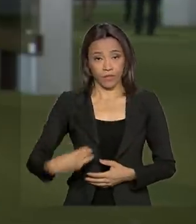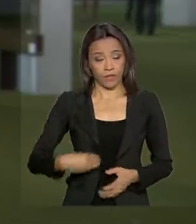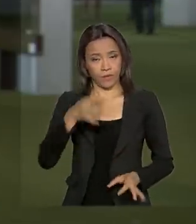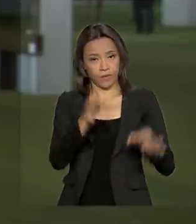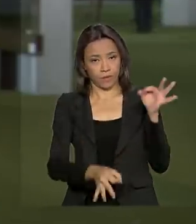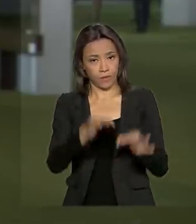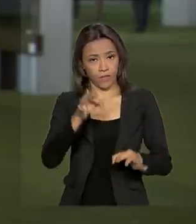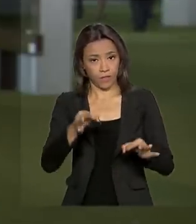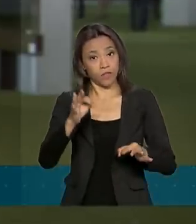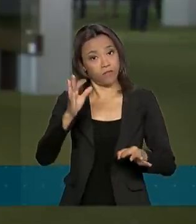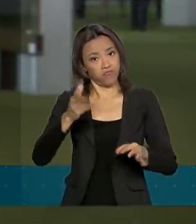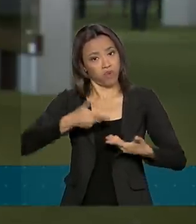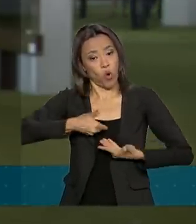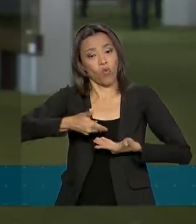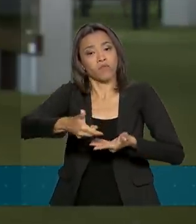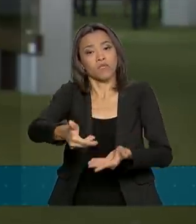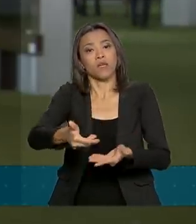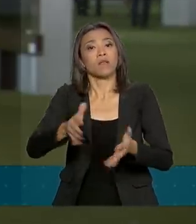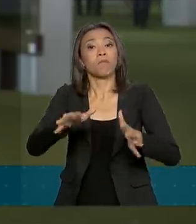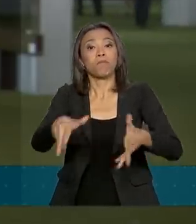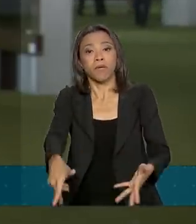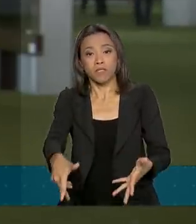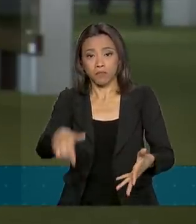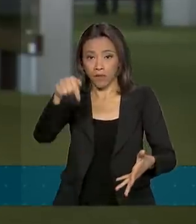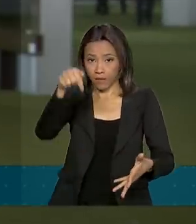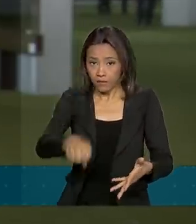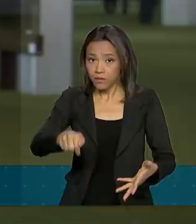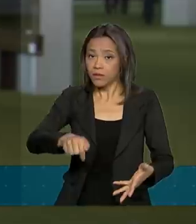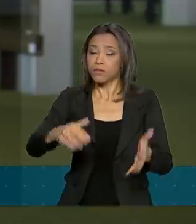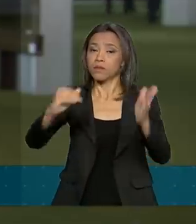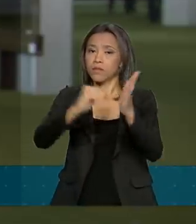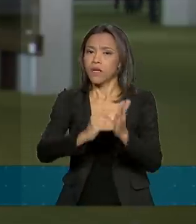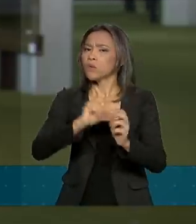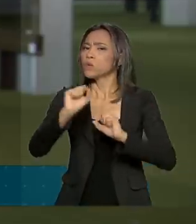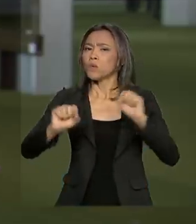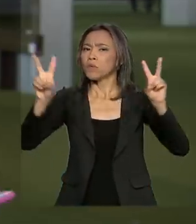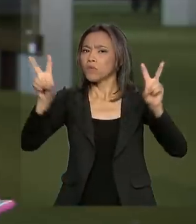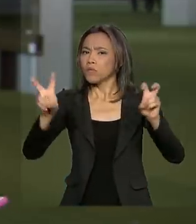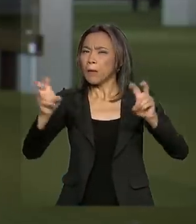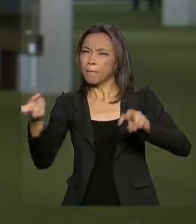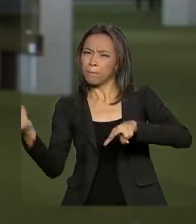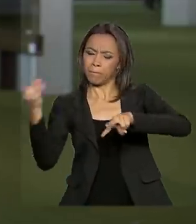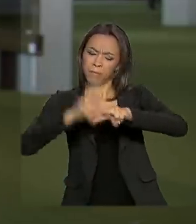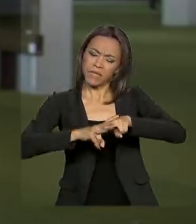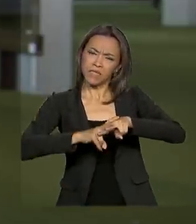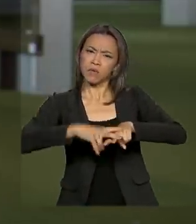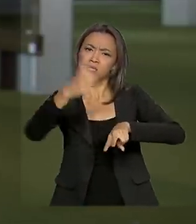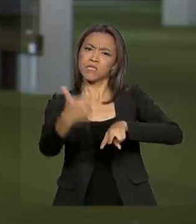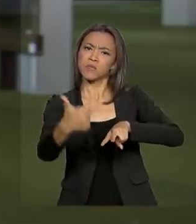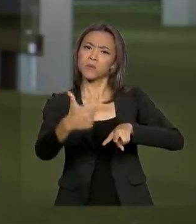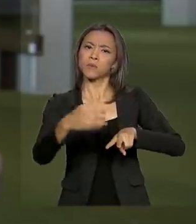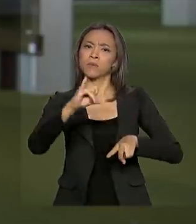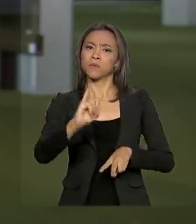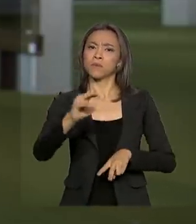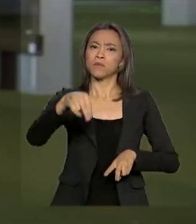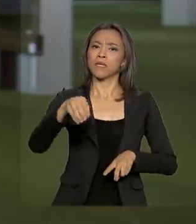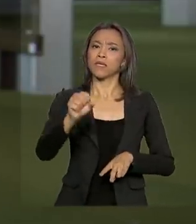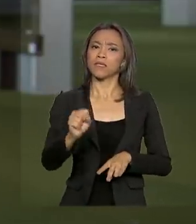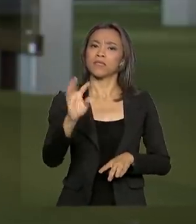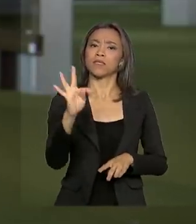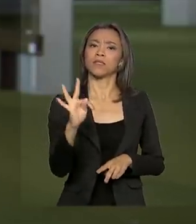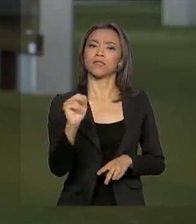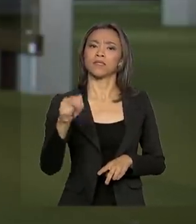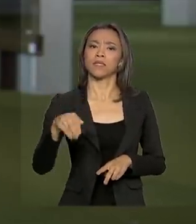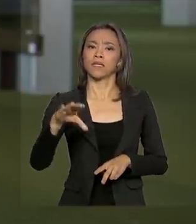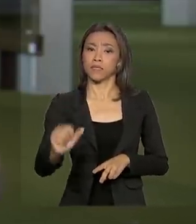Sérgio Moro, foi convidado para participar dessa audiência pública sobre prisão em segunda instância, como você disse, juntamente com juristas